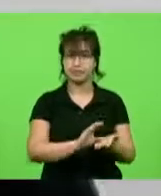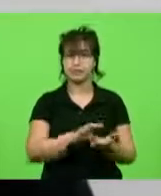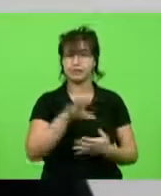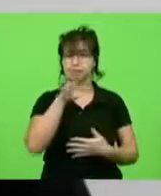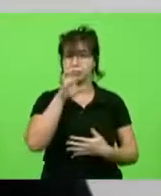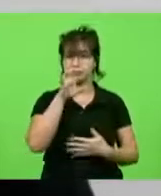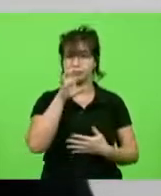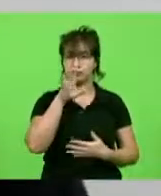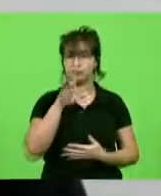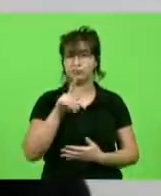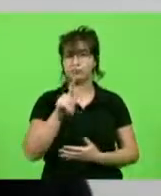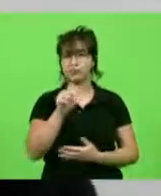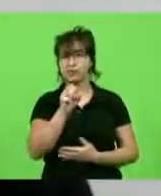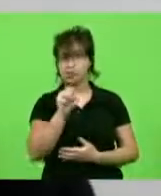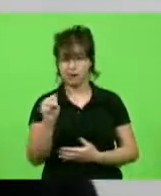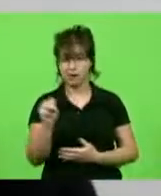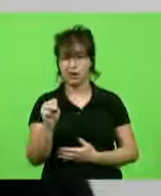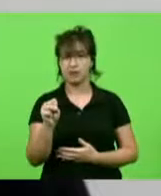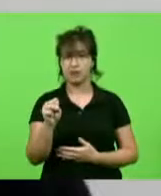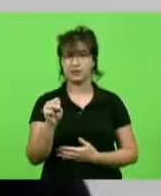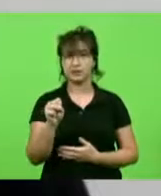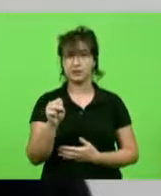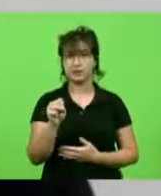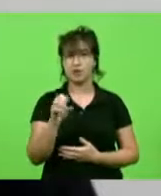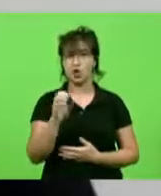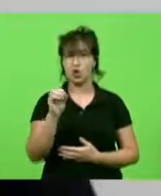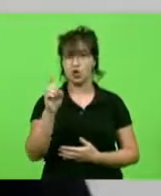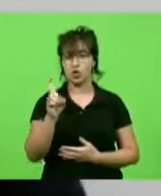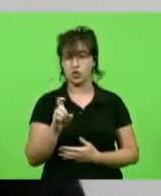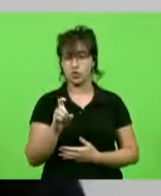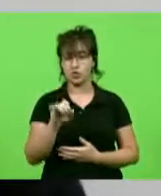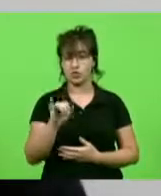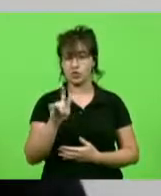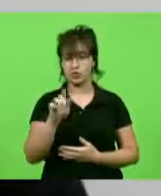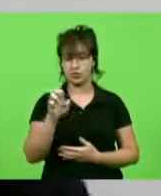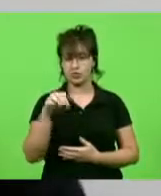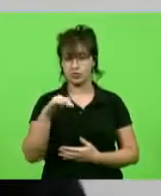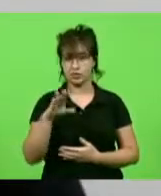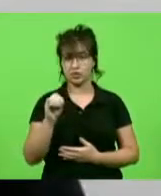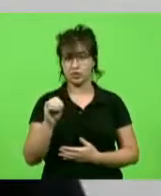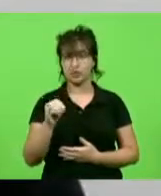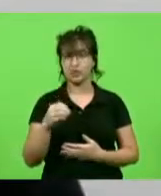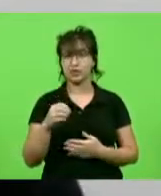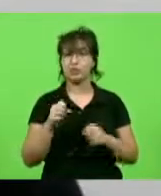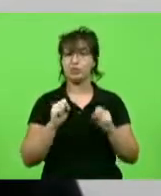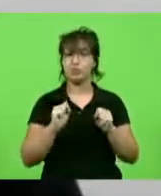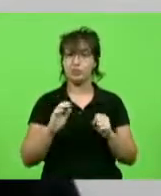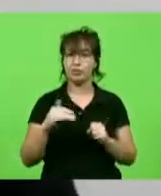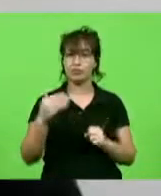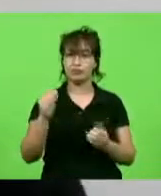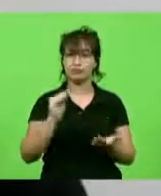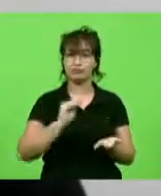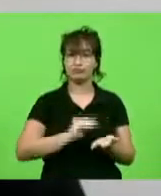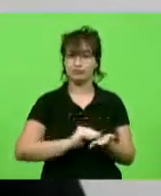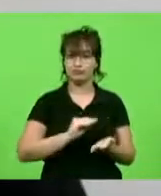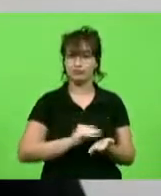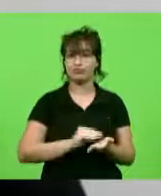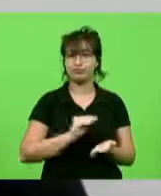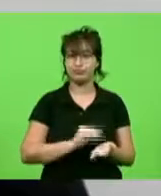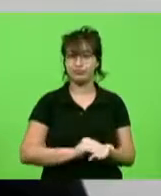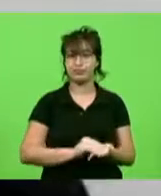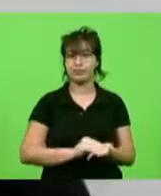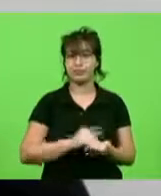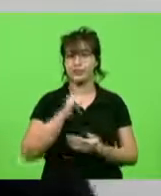Catarina e o risco de desabastecimento, uma vez que este desabastecimento envolve risco a